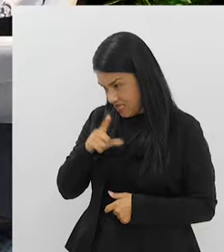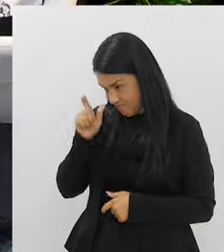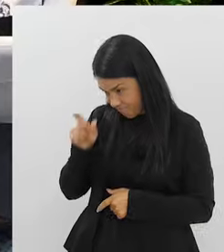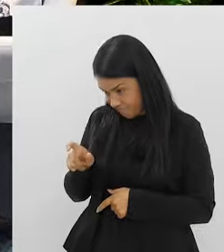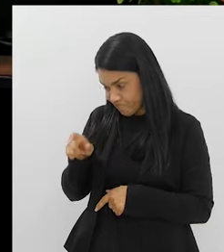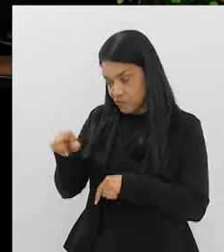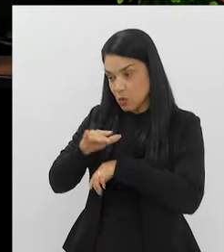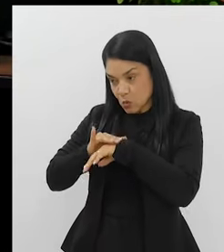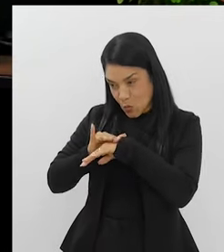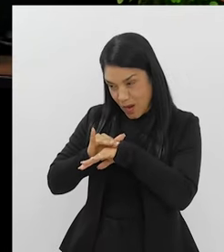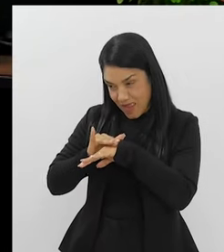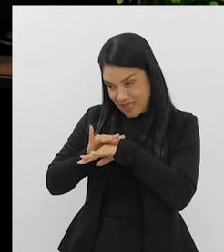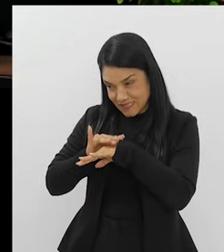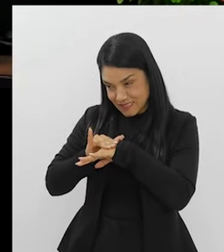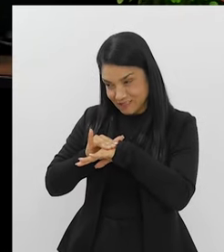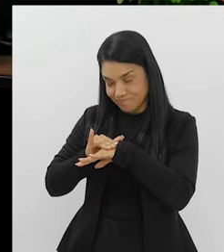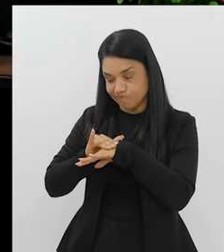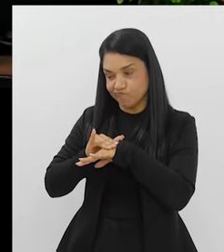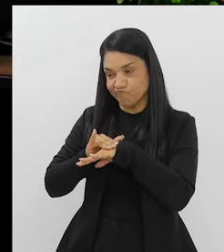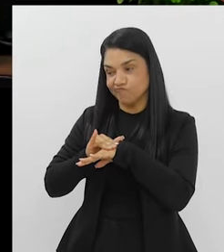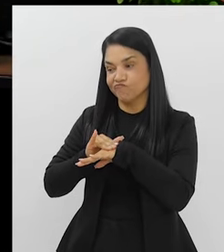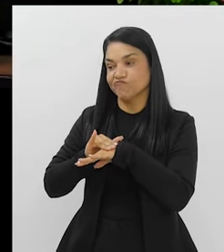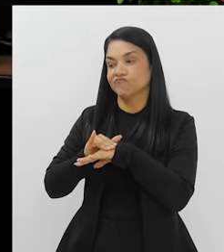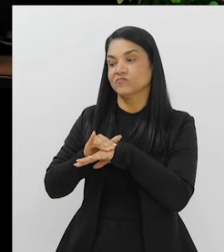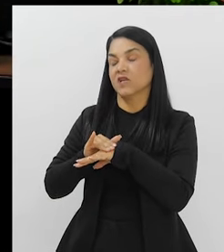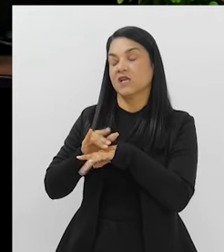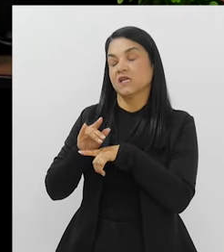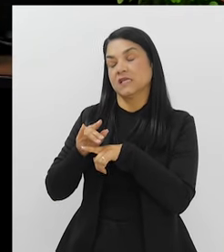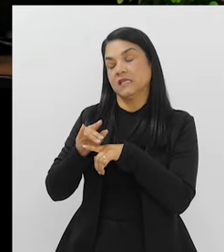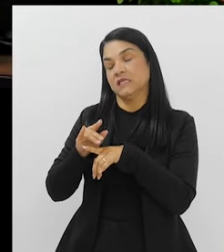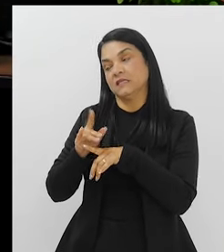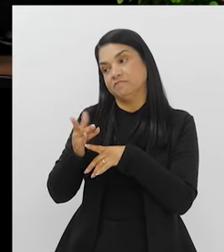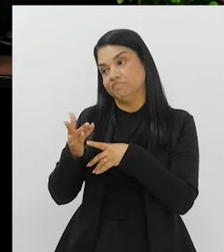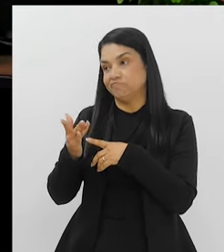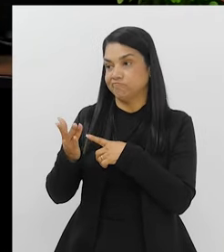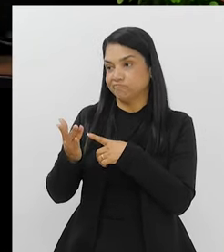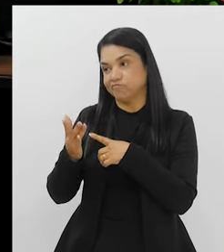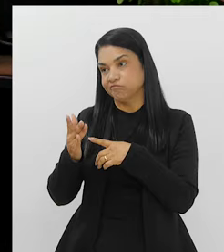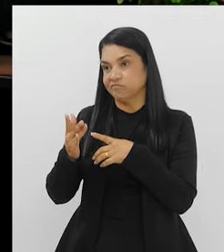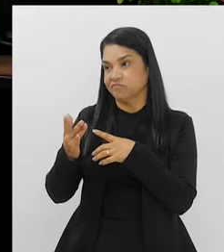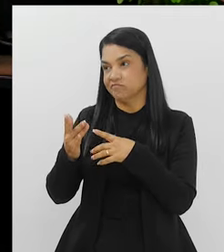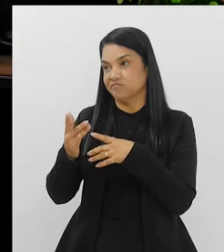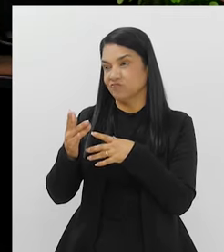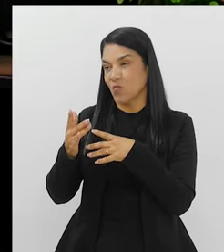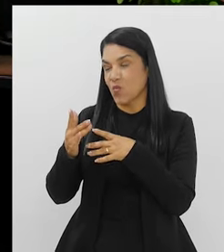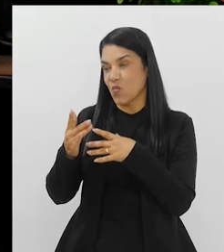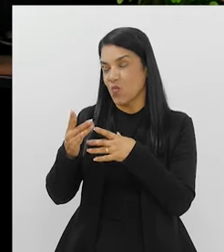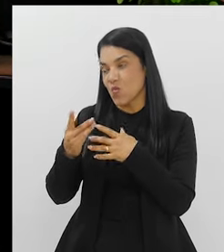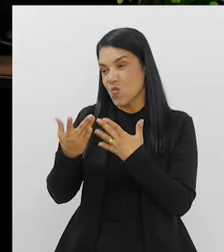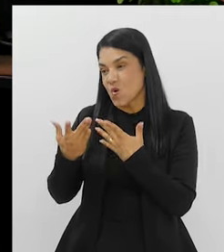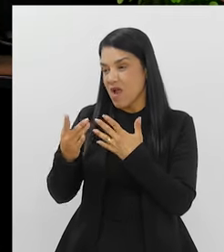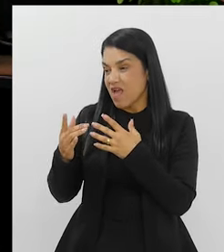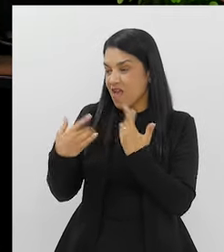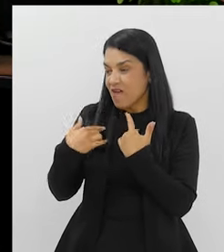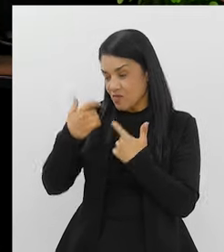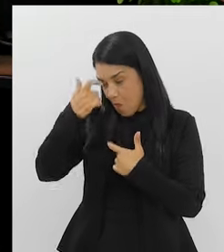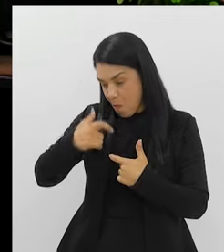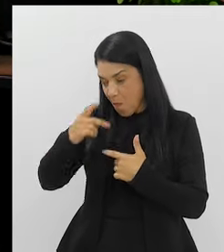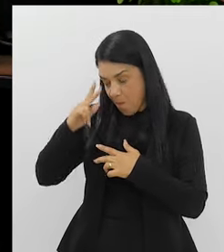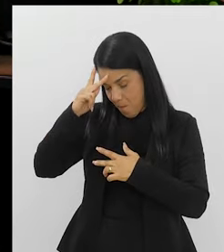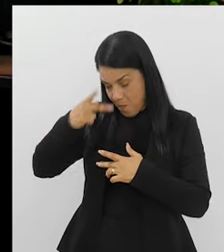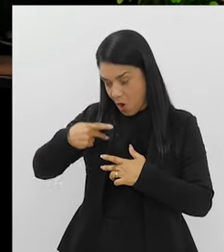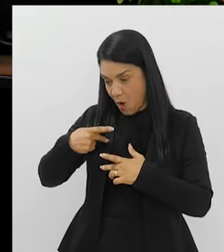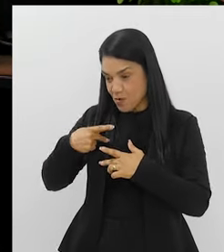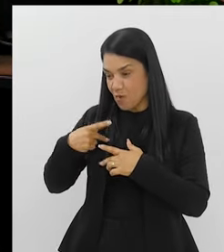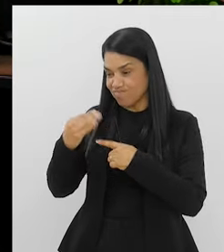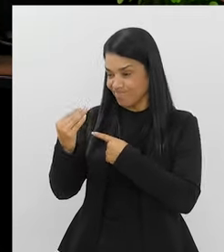já te ajuda a ter um combate ali contra seu